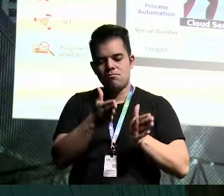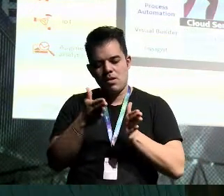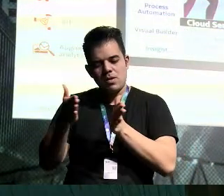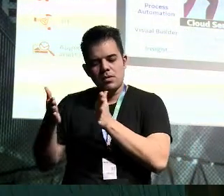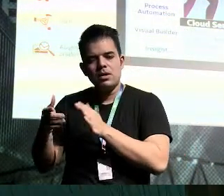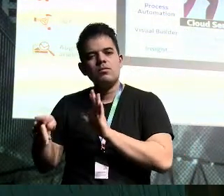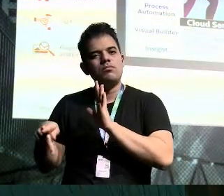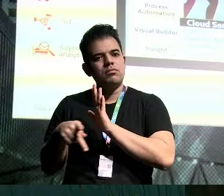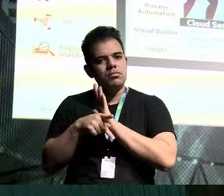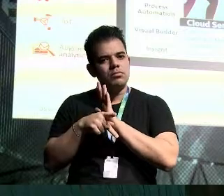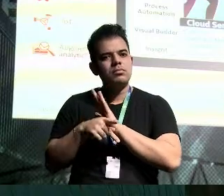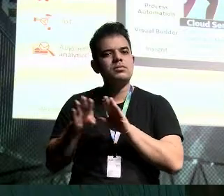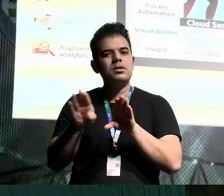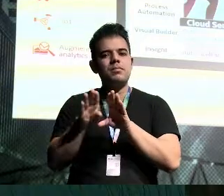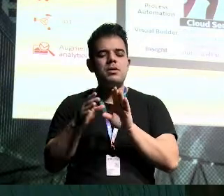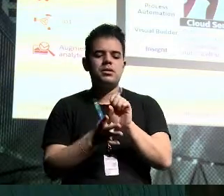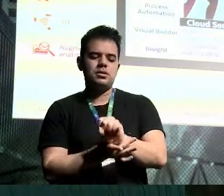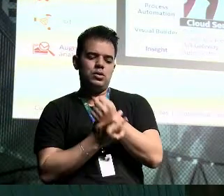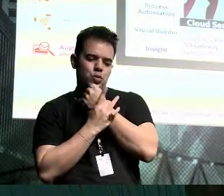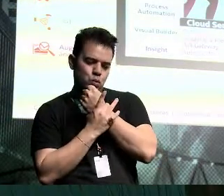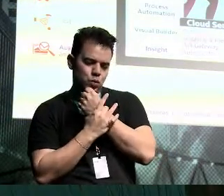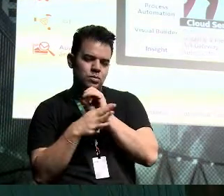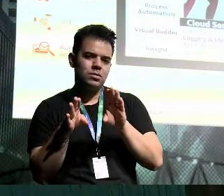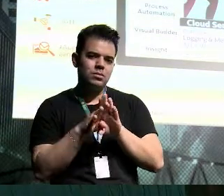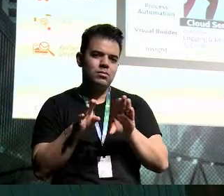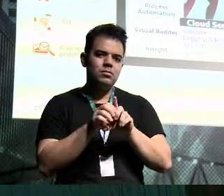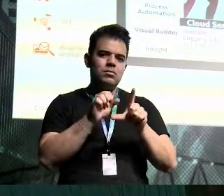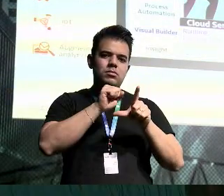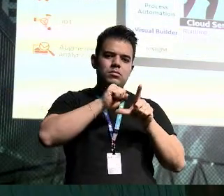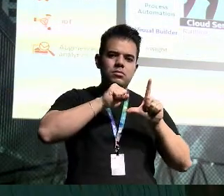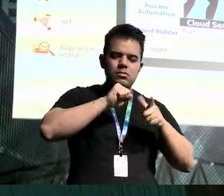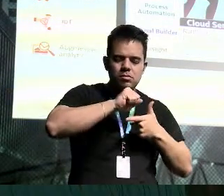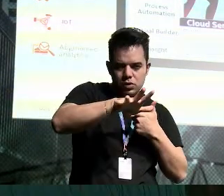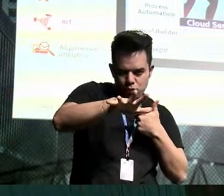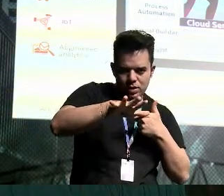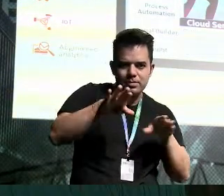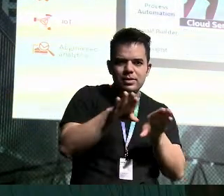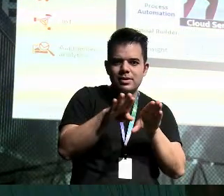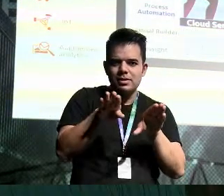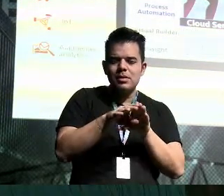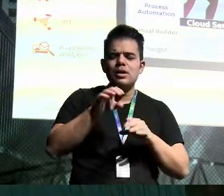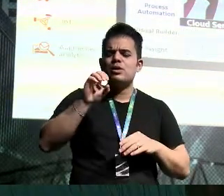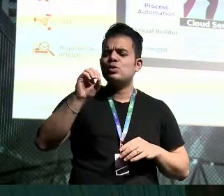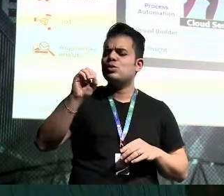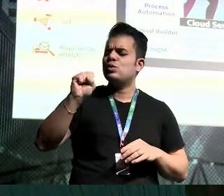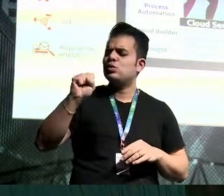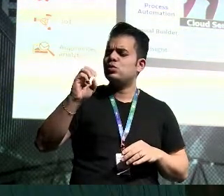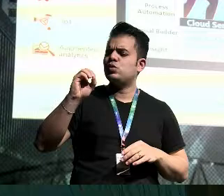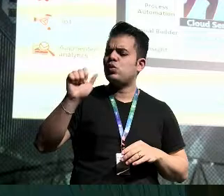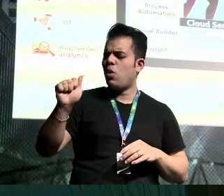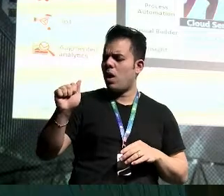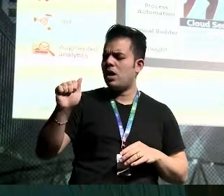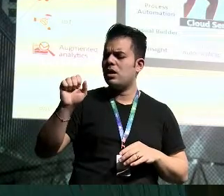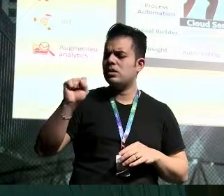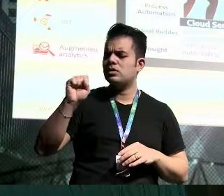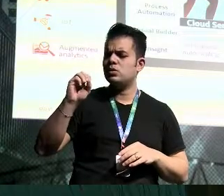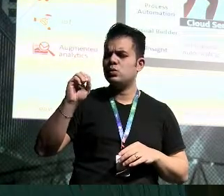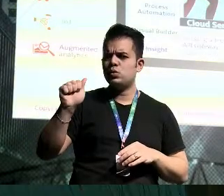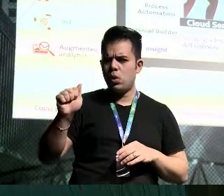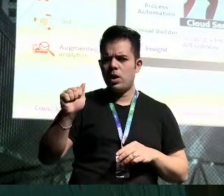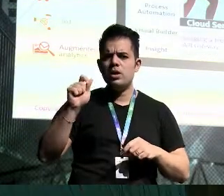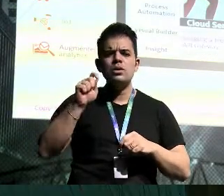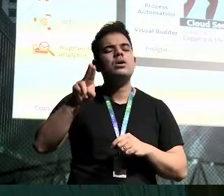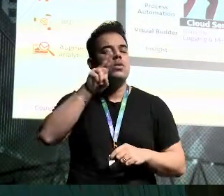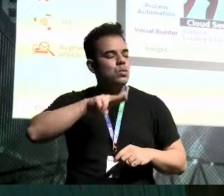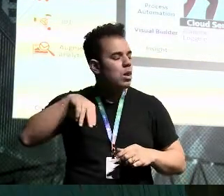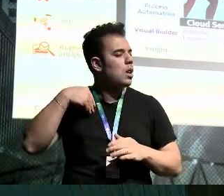de identidade, segurança, auditoria, streams e SOA, o antigo SOA, ele continua sendo usado e é muito